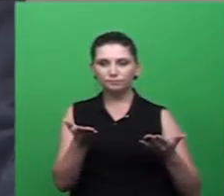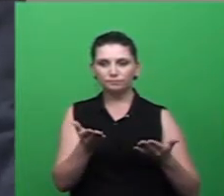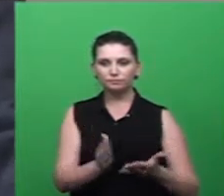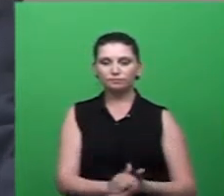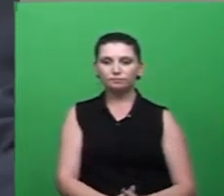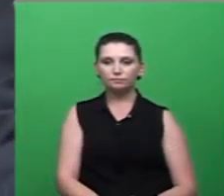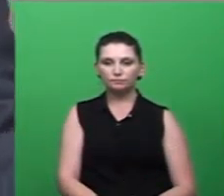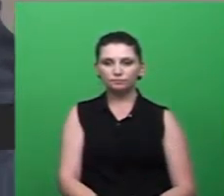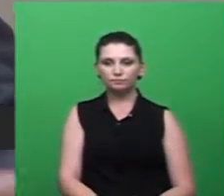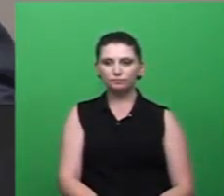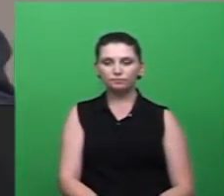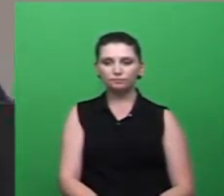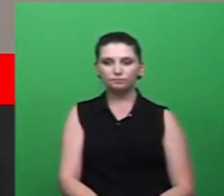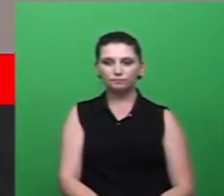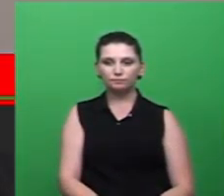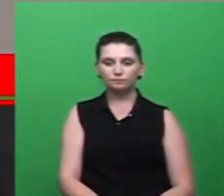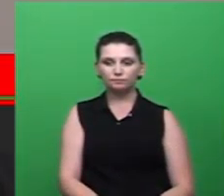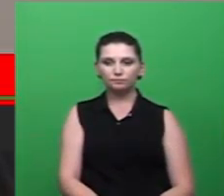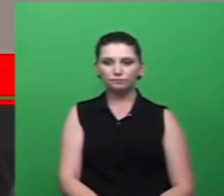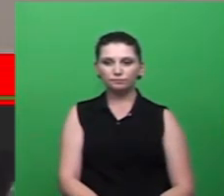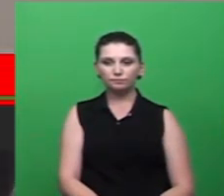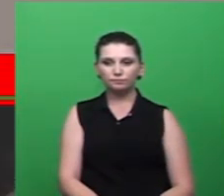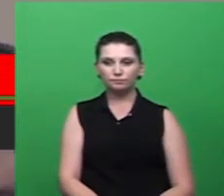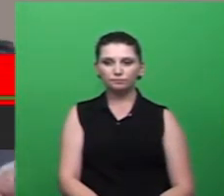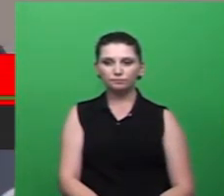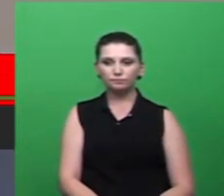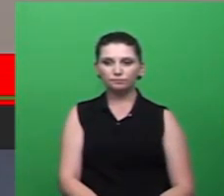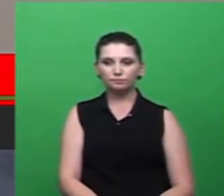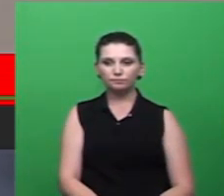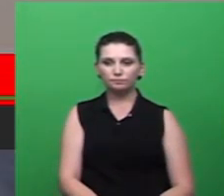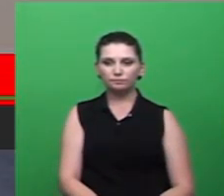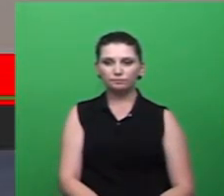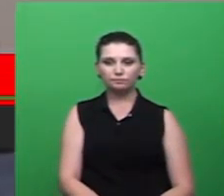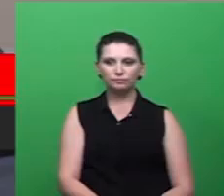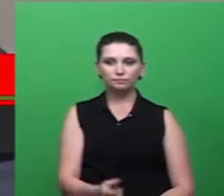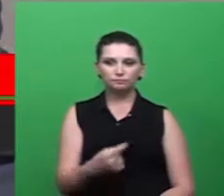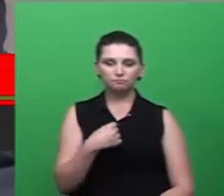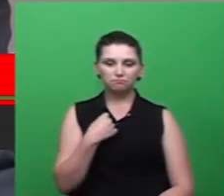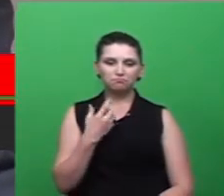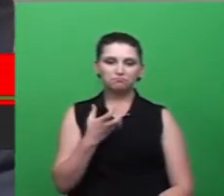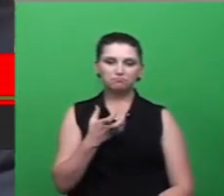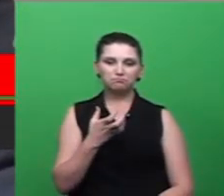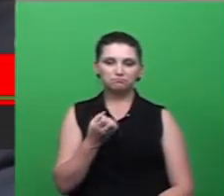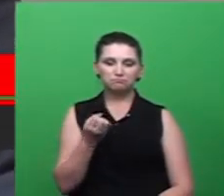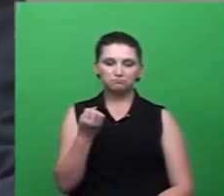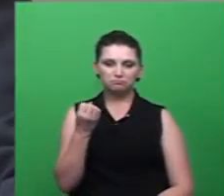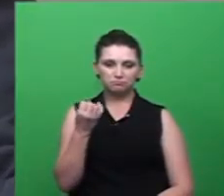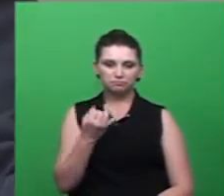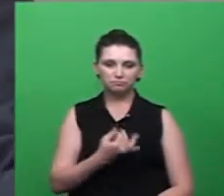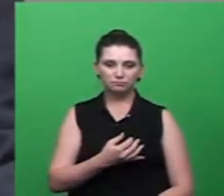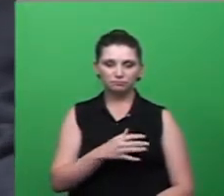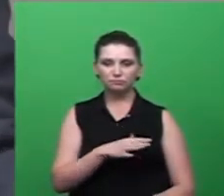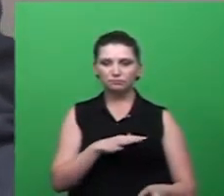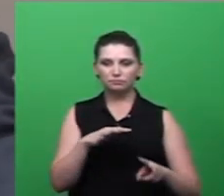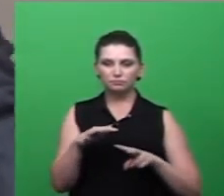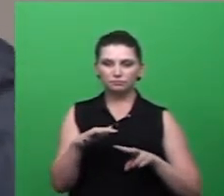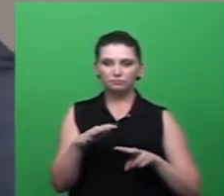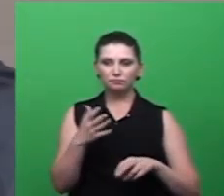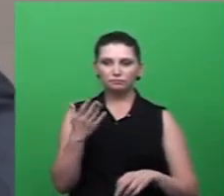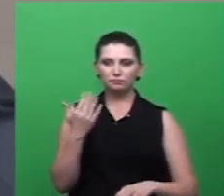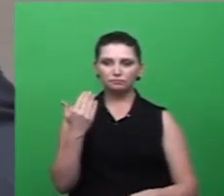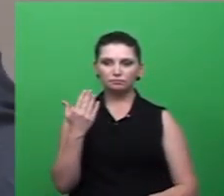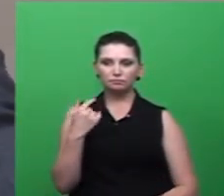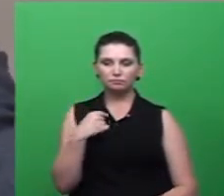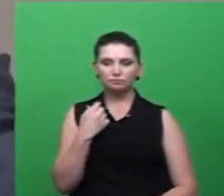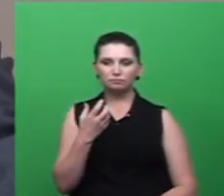inicialmente também dizer que não sou da base mas na semana passada eu viria essa